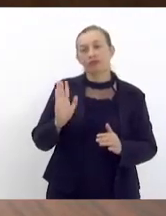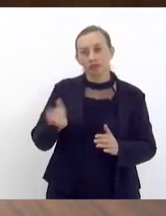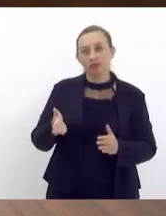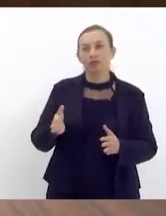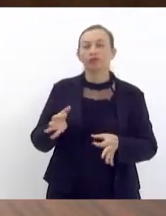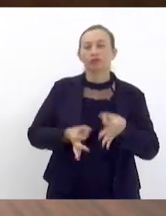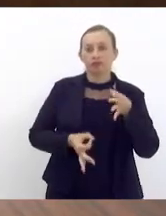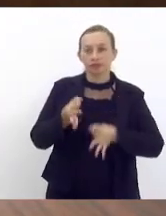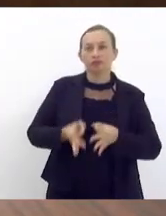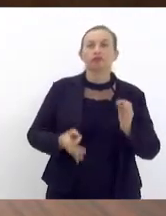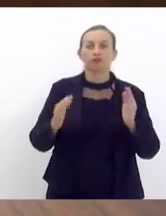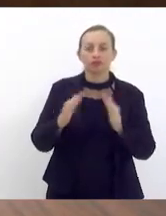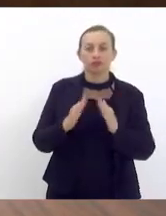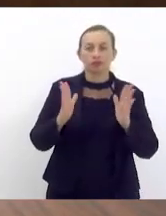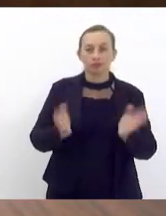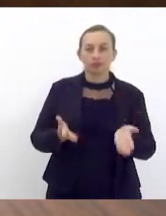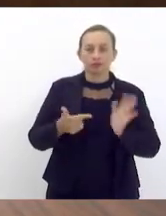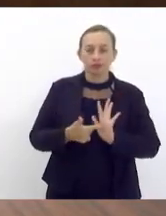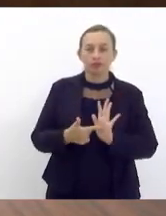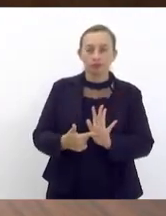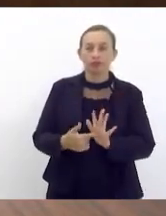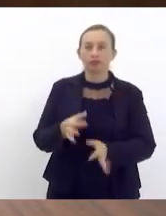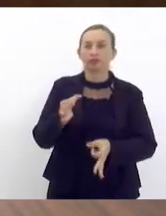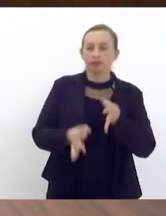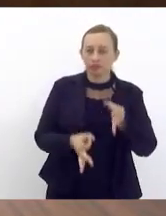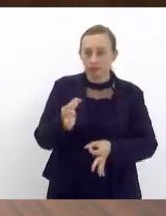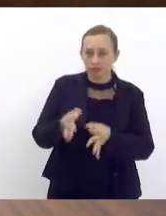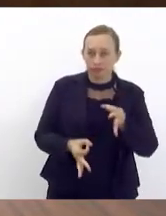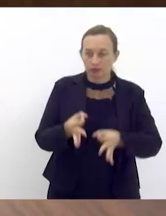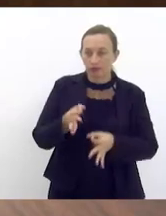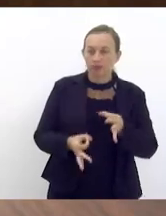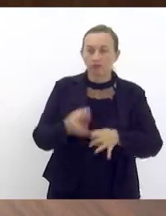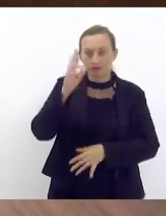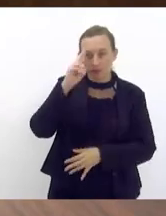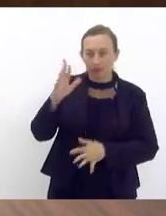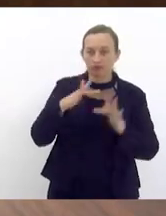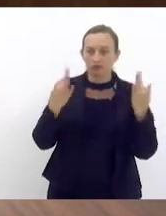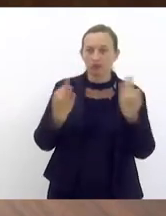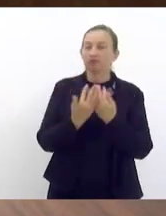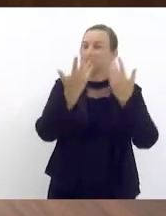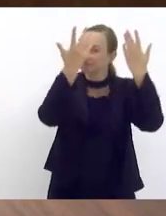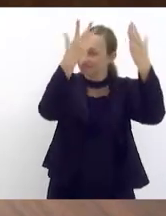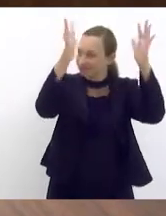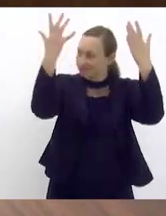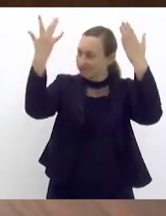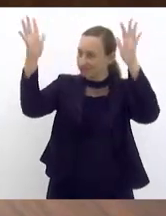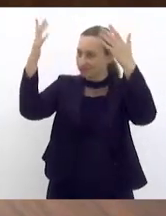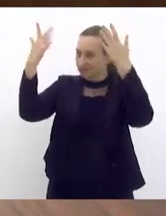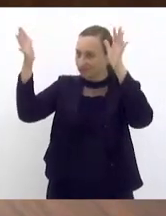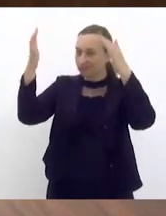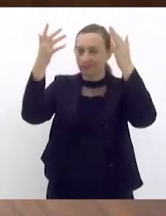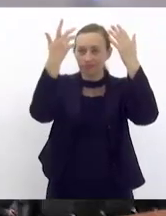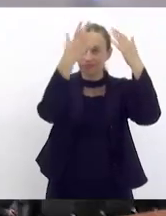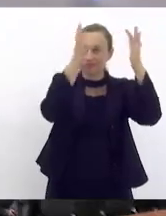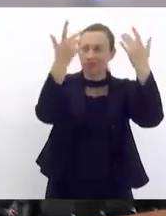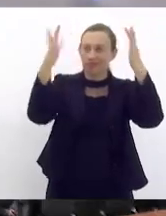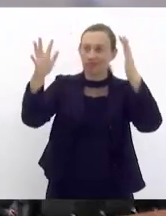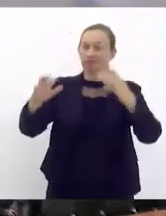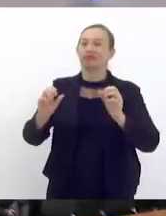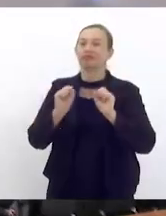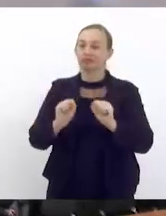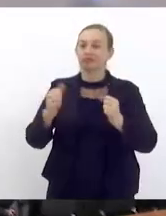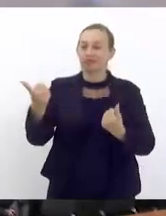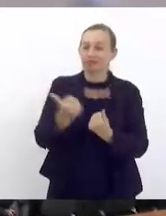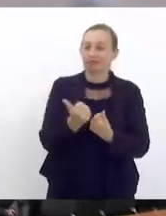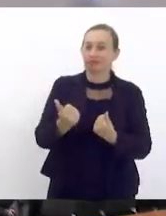e essa casa hoje mostra que está fazendo justiça com esse chefe de família parabéns e pode